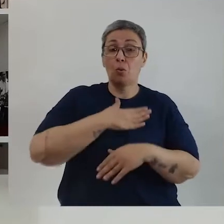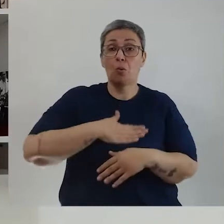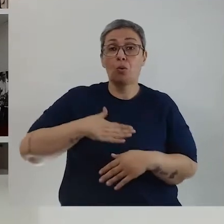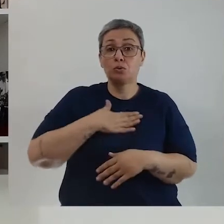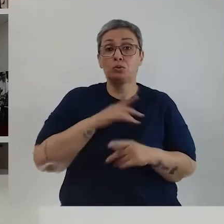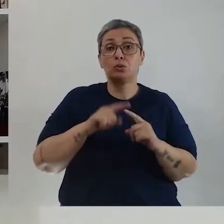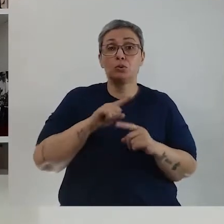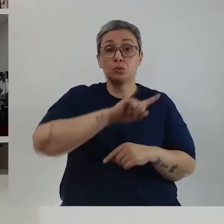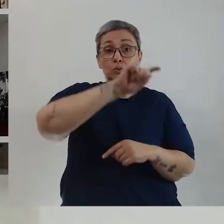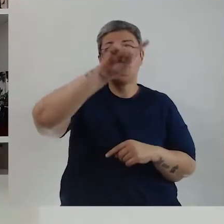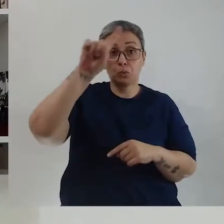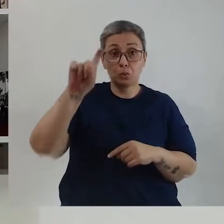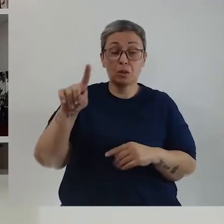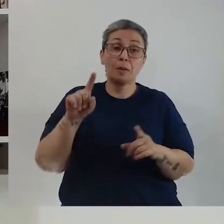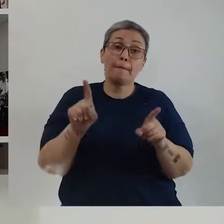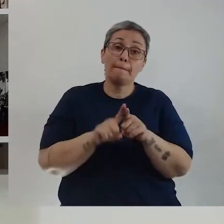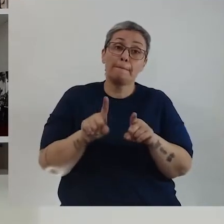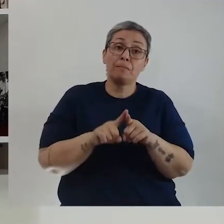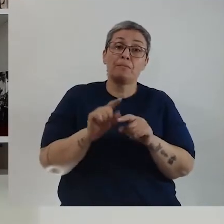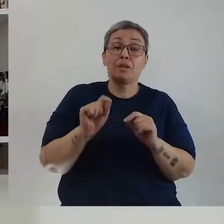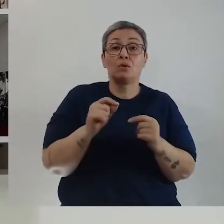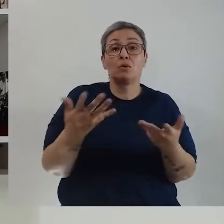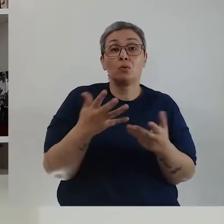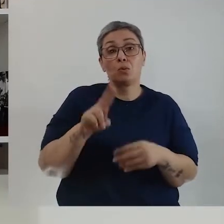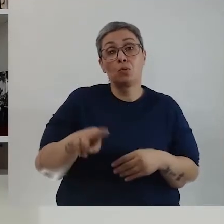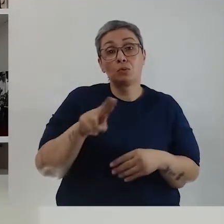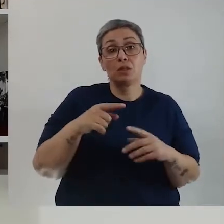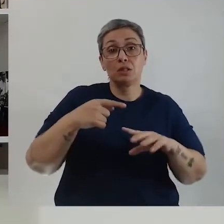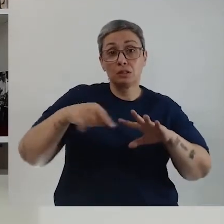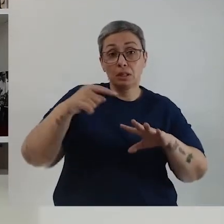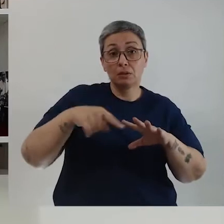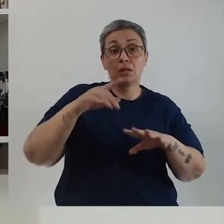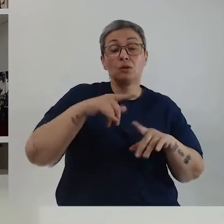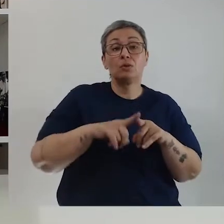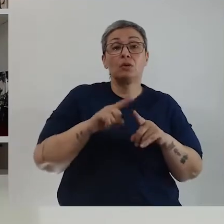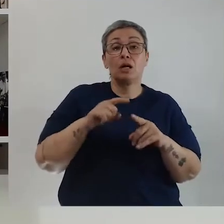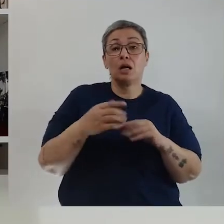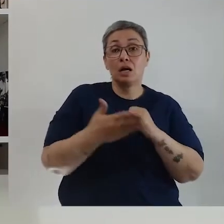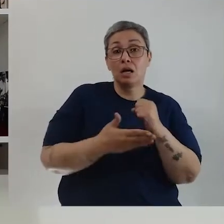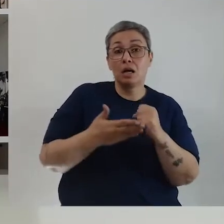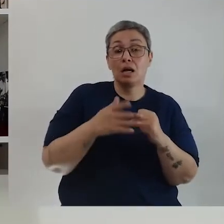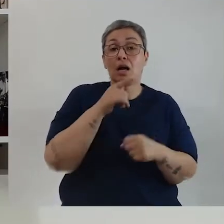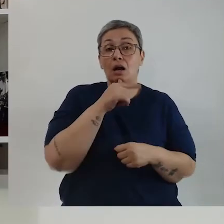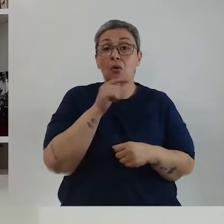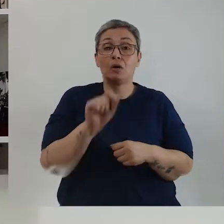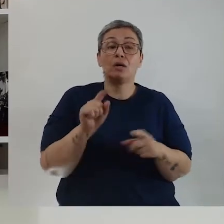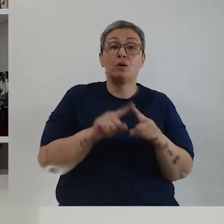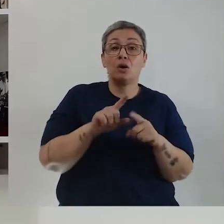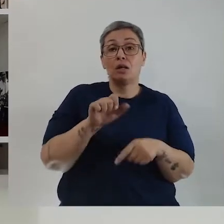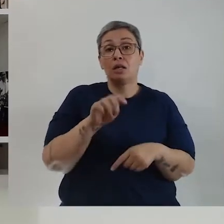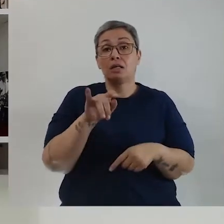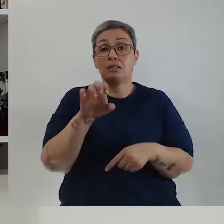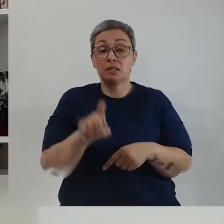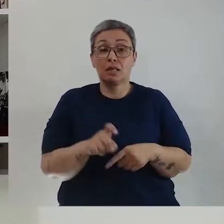rua eu gosto do spray, especificamente. E a gente usa esmalte à base de água, gente usa o latex,